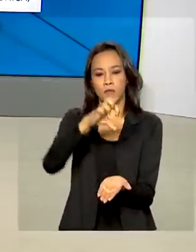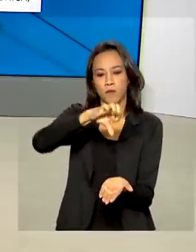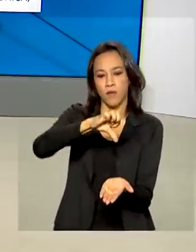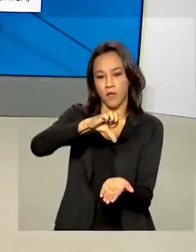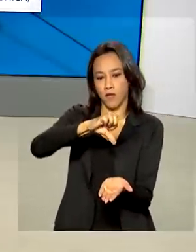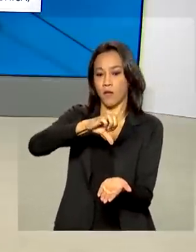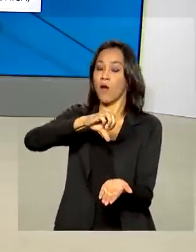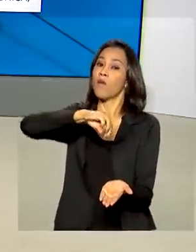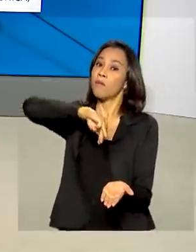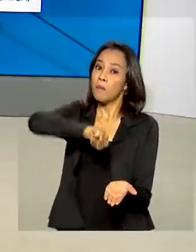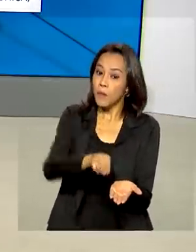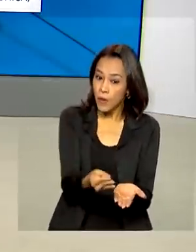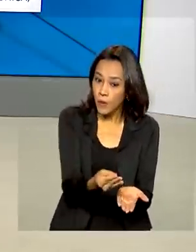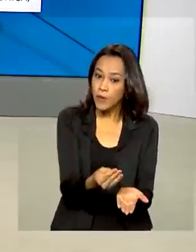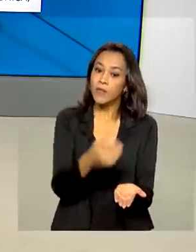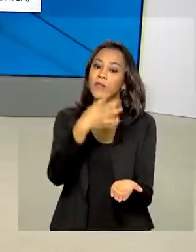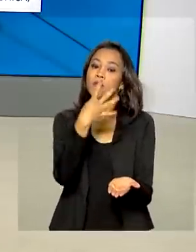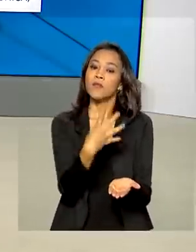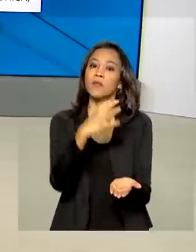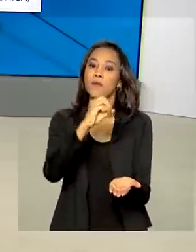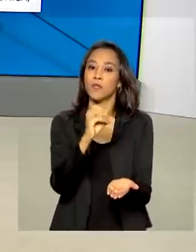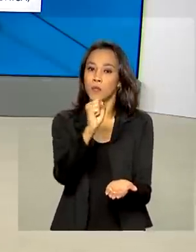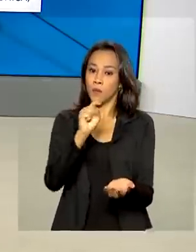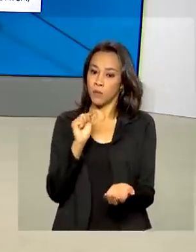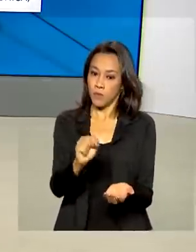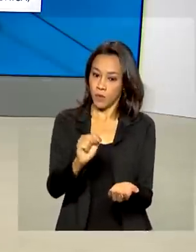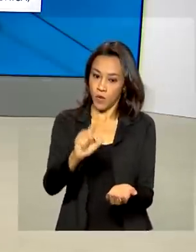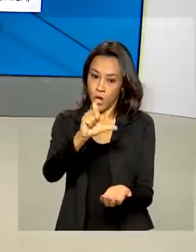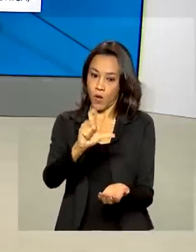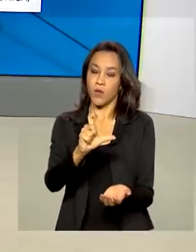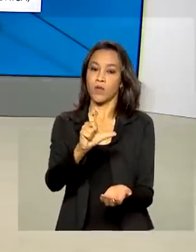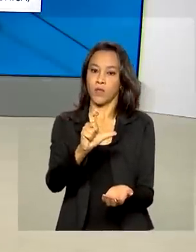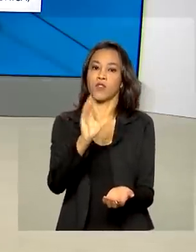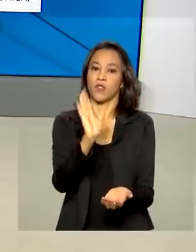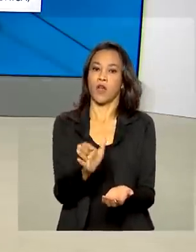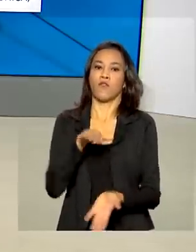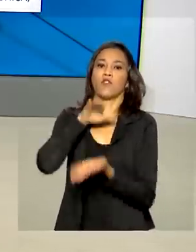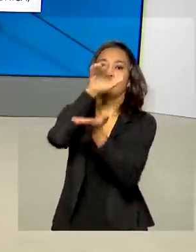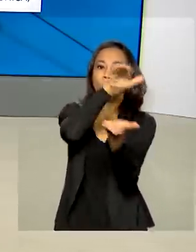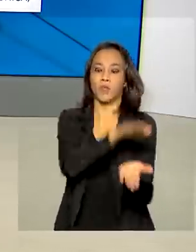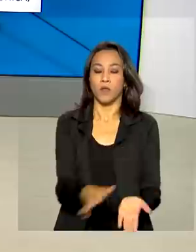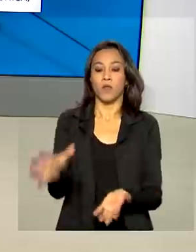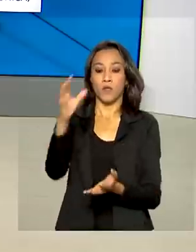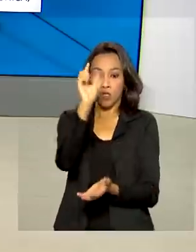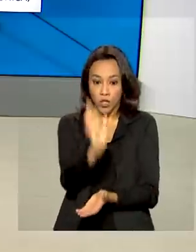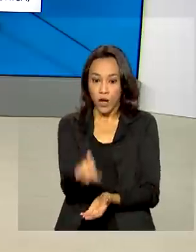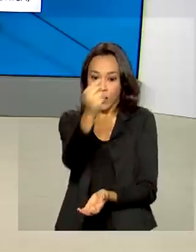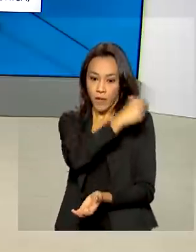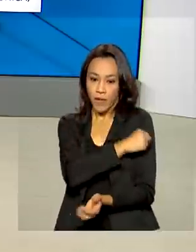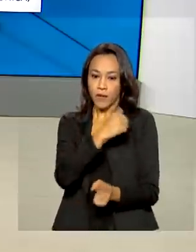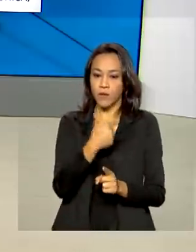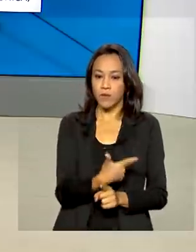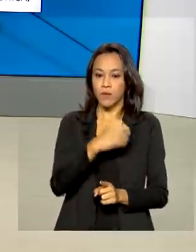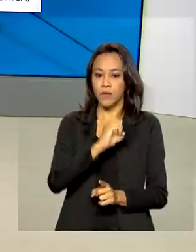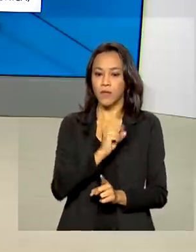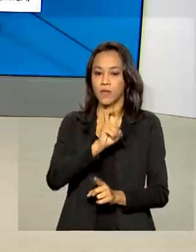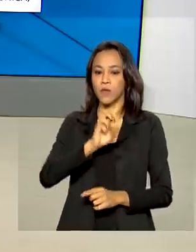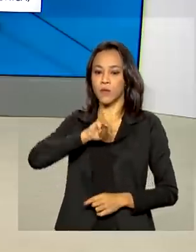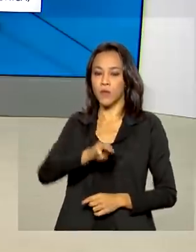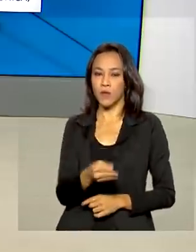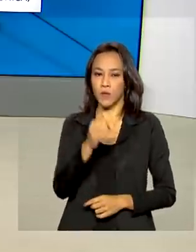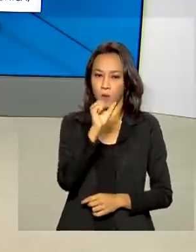milhões 408 mil doses de vacinas. As doses aplicadas somam aí 205 milhões